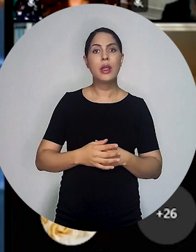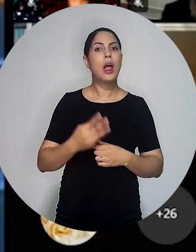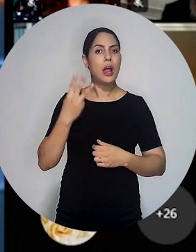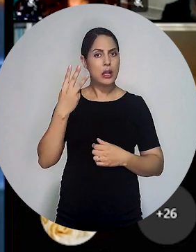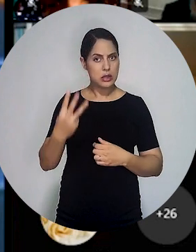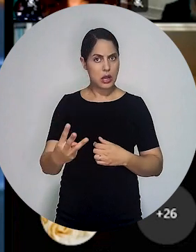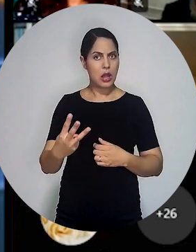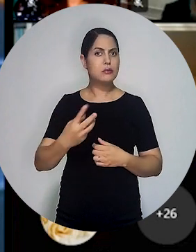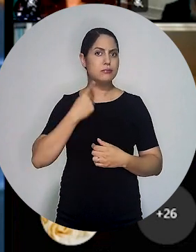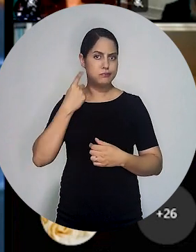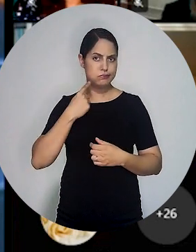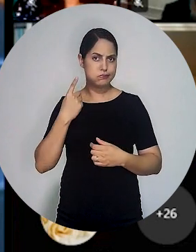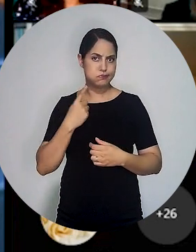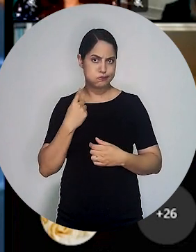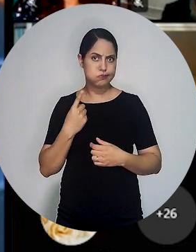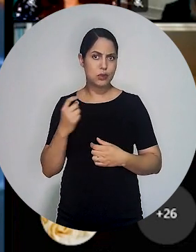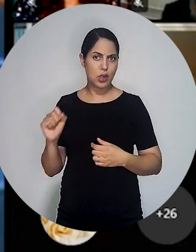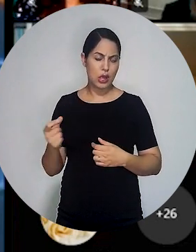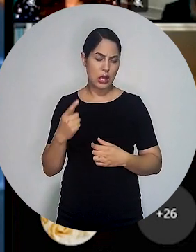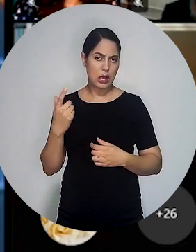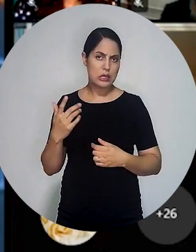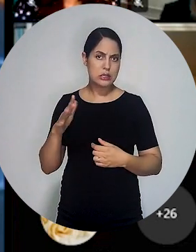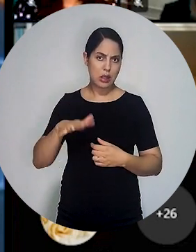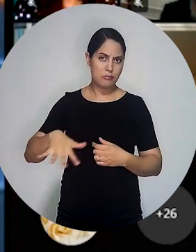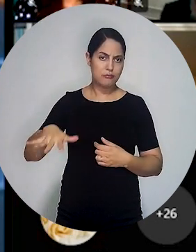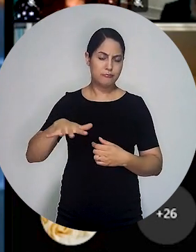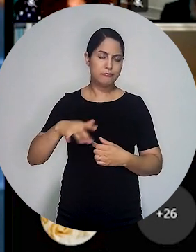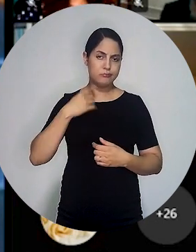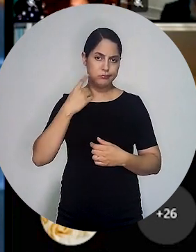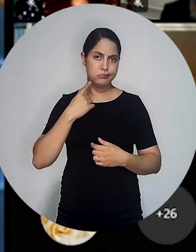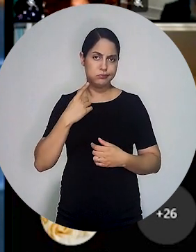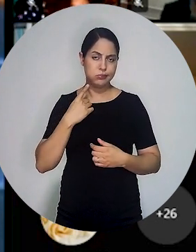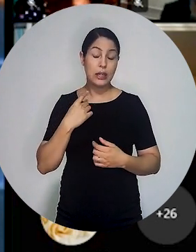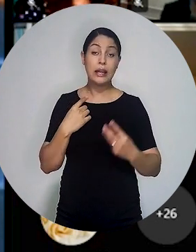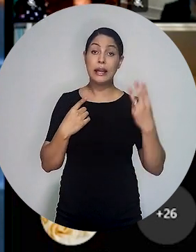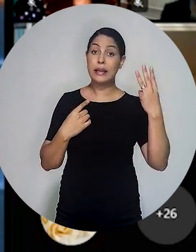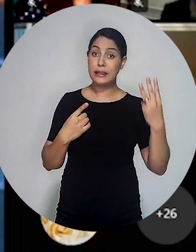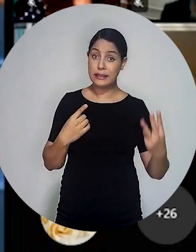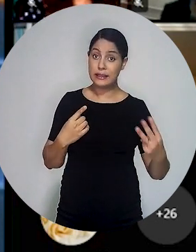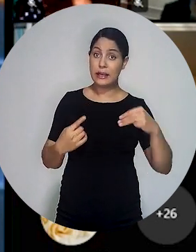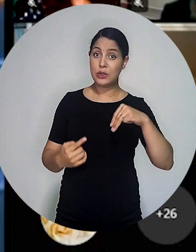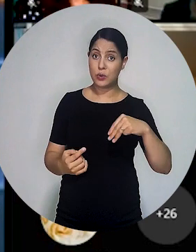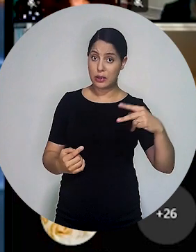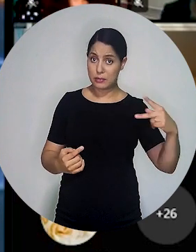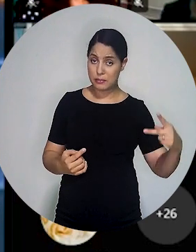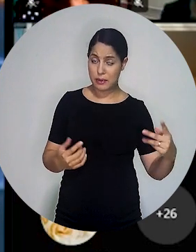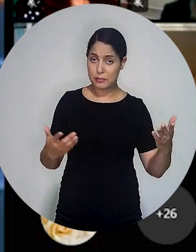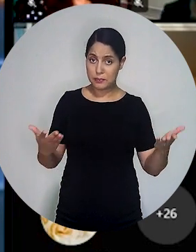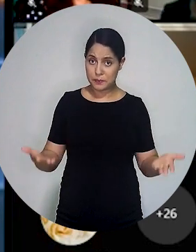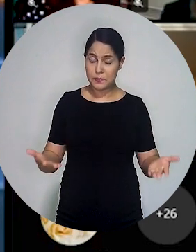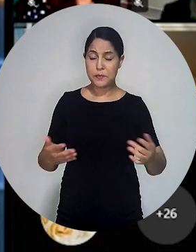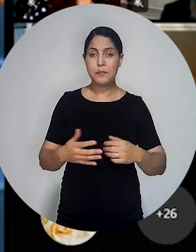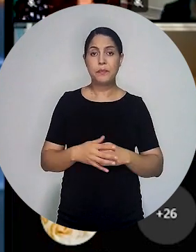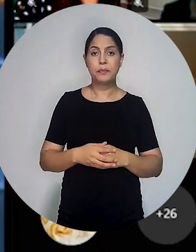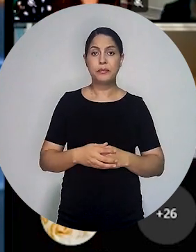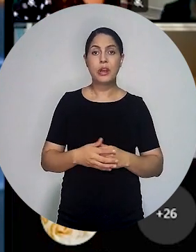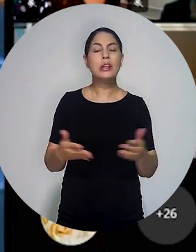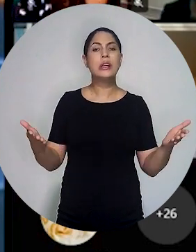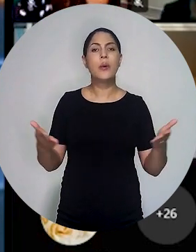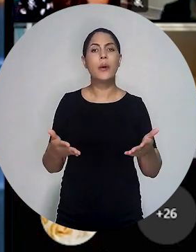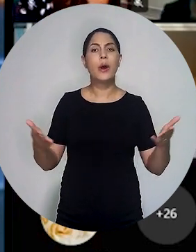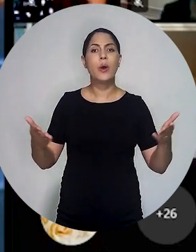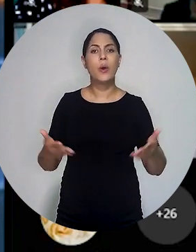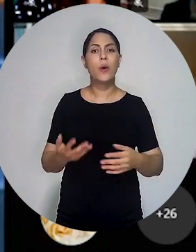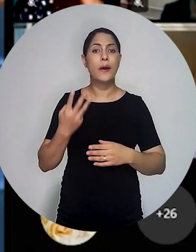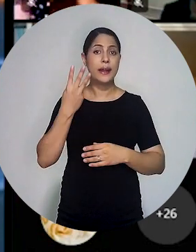ocupadas por advogados, ex-advogados, e três ocupadas por, então, representantes do Ministério